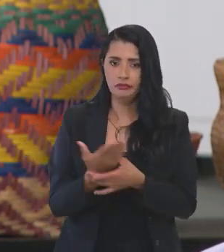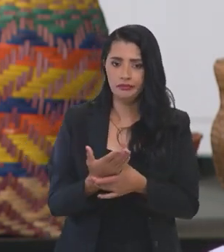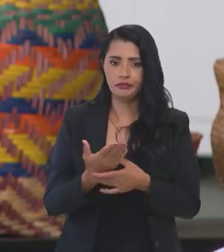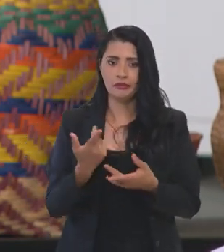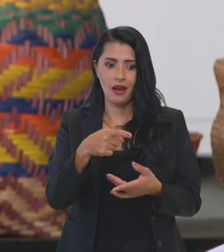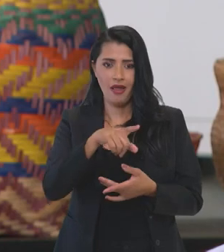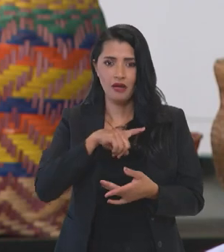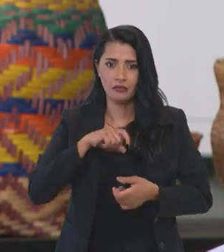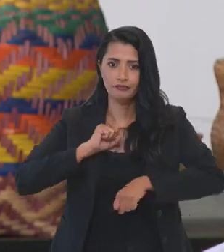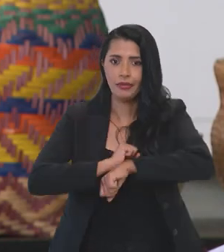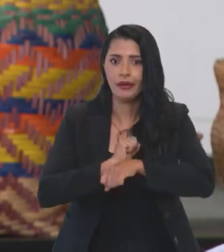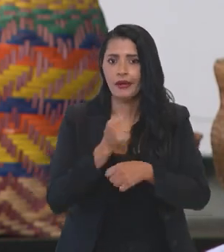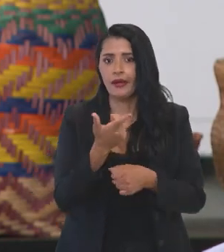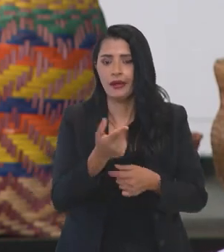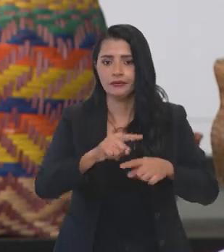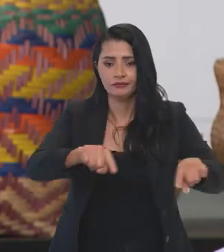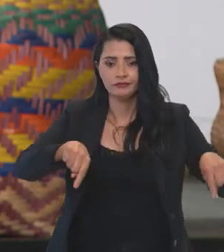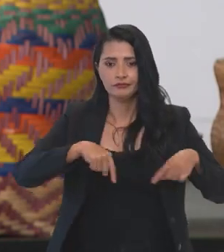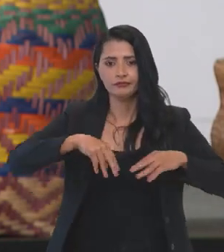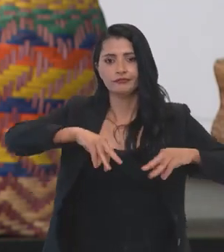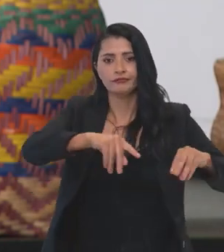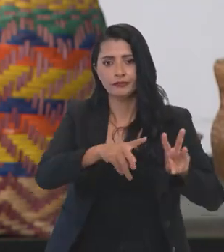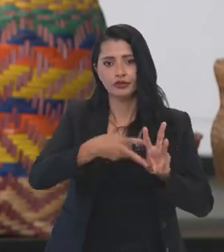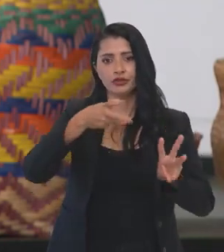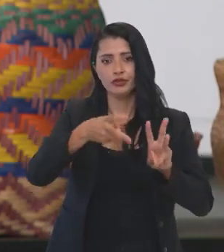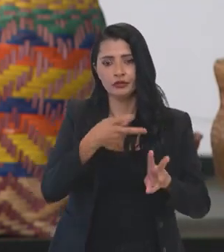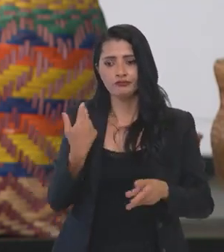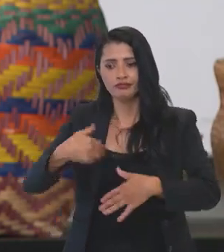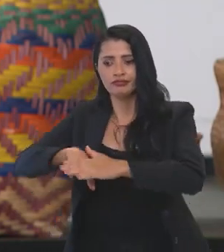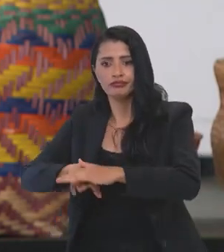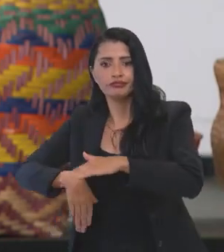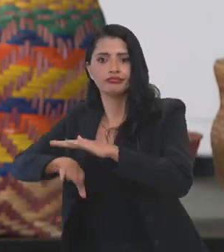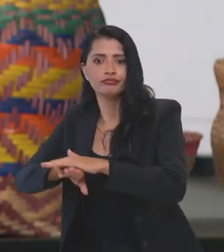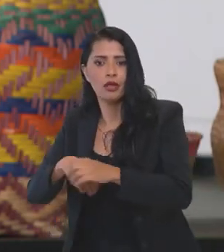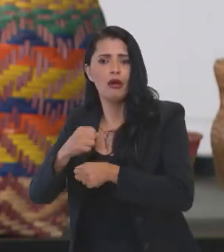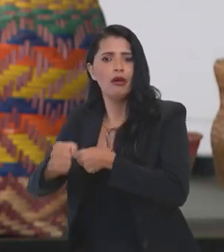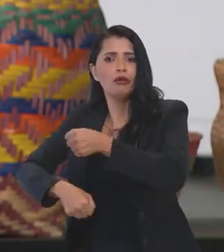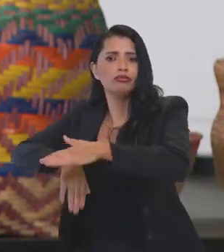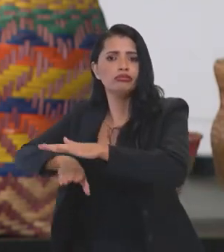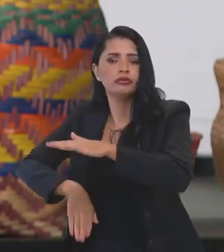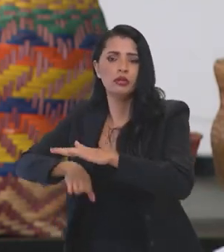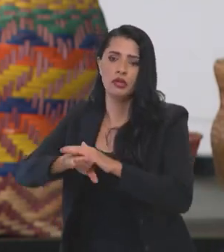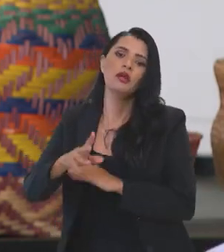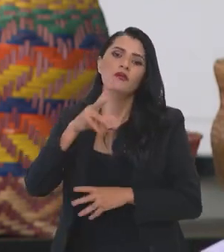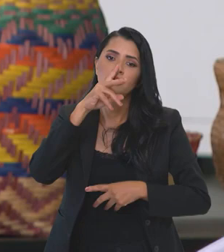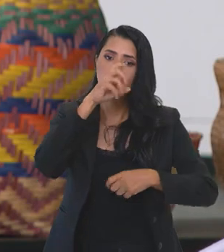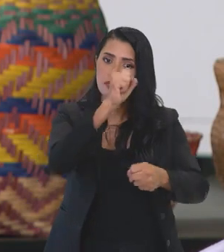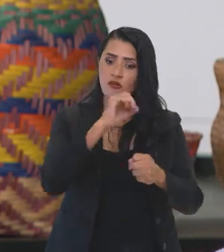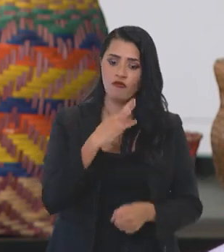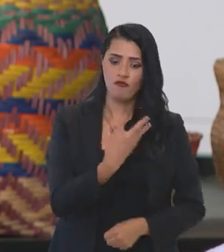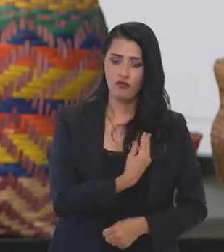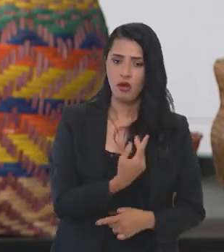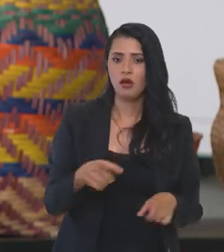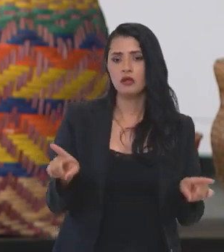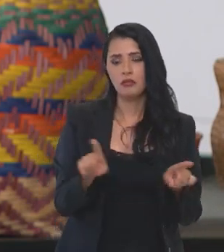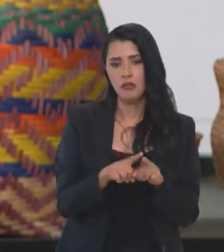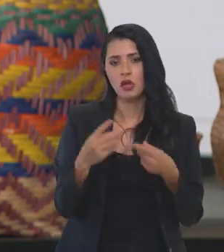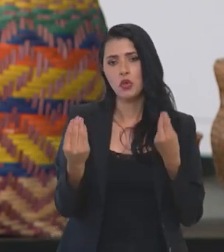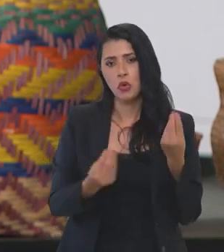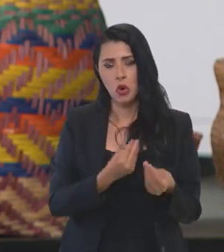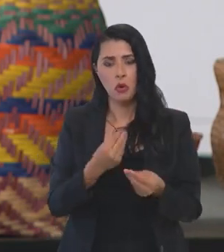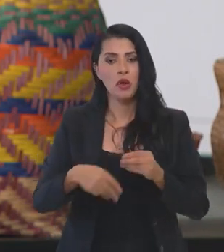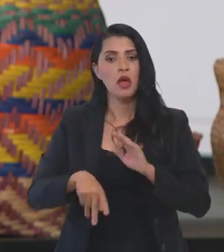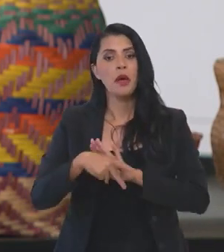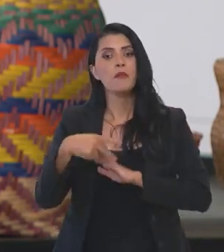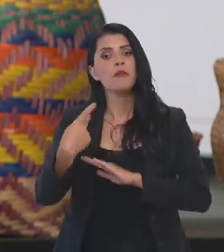os processos de demarcação de terras indígenas, que estavam engavetados por anos. Nós colocamos também o fortalecimento da FUNAI, a partir